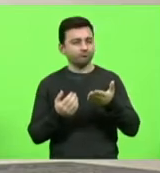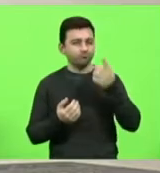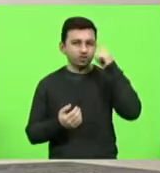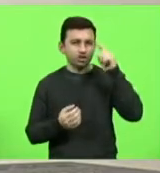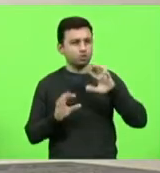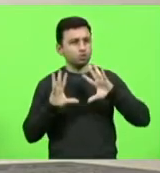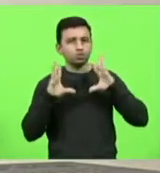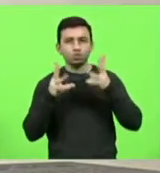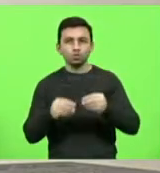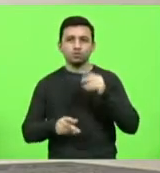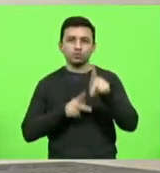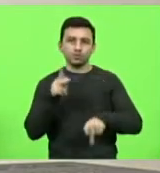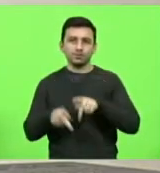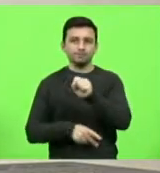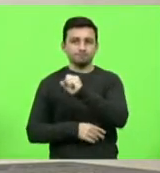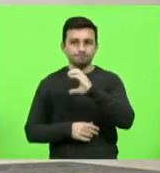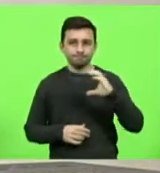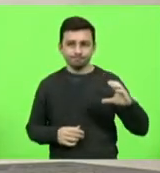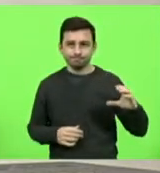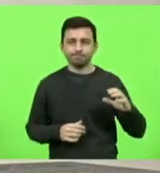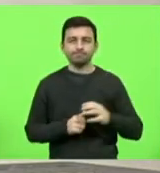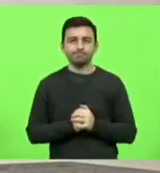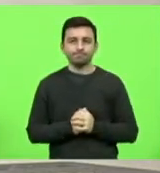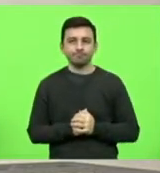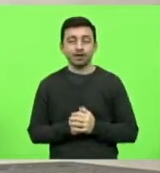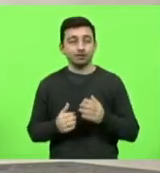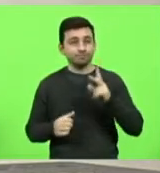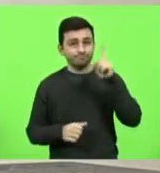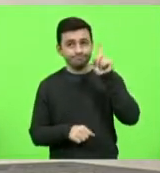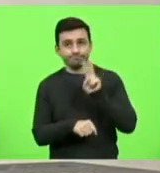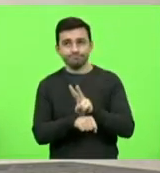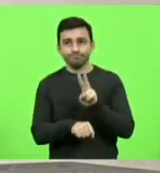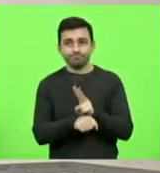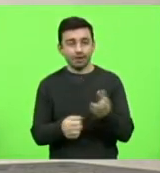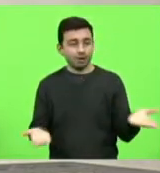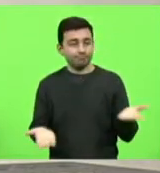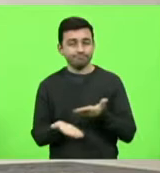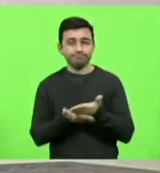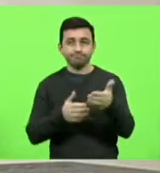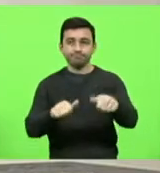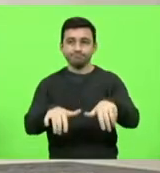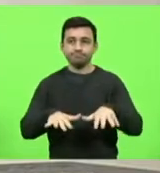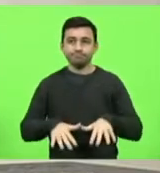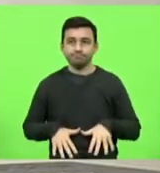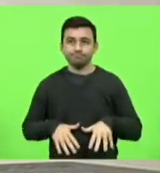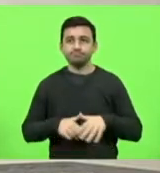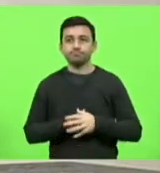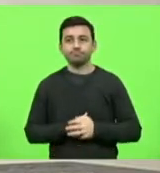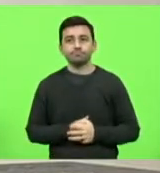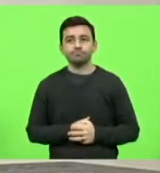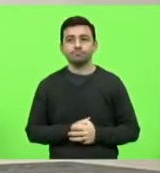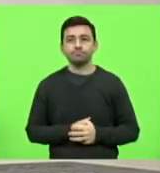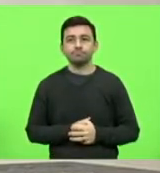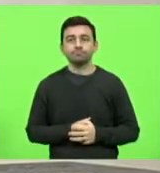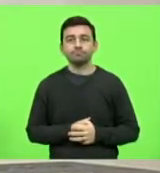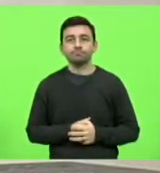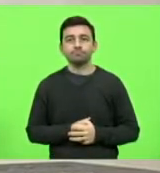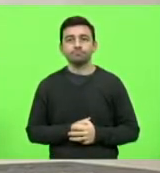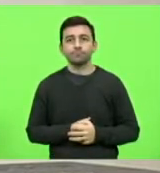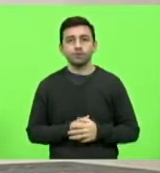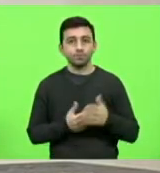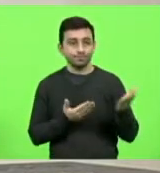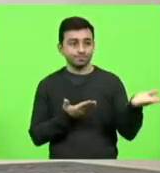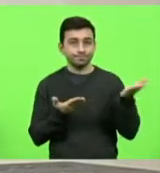catarinenses. Sobre a proteção de Deus, é claro, aberta a presente sessão. Eu convido